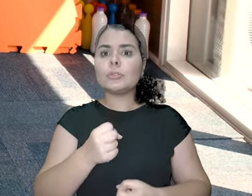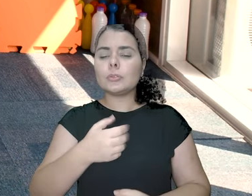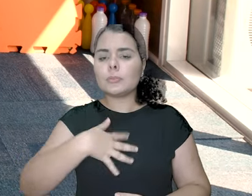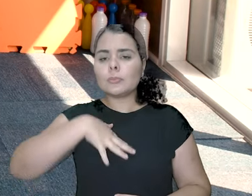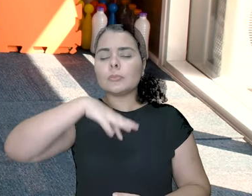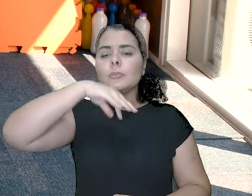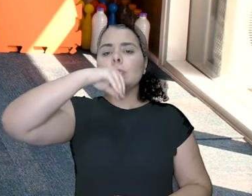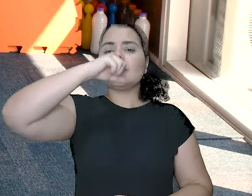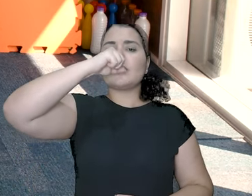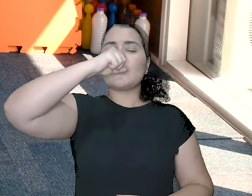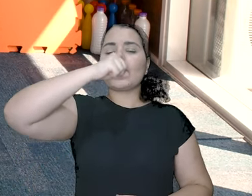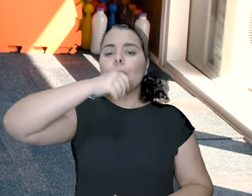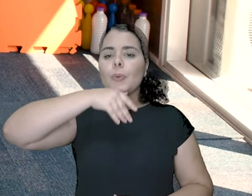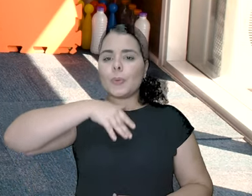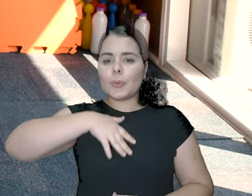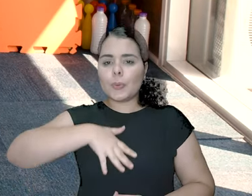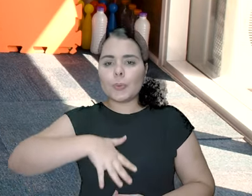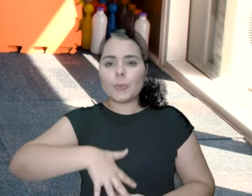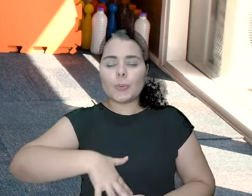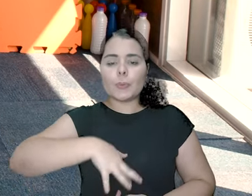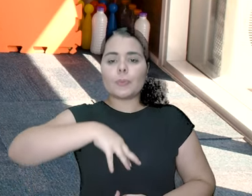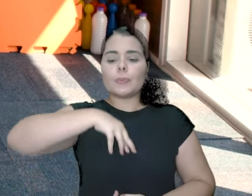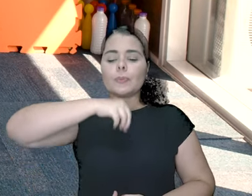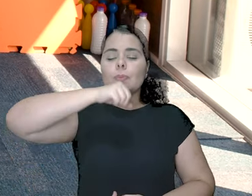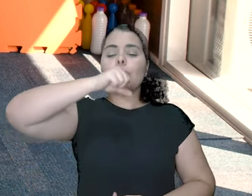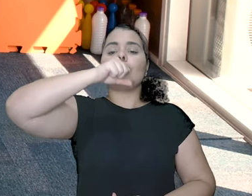respiração constante.